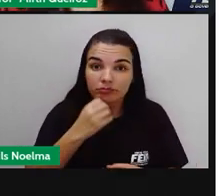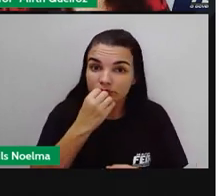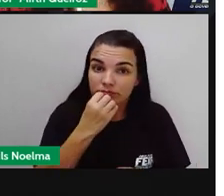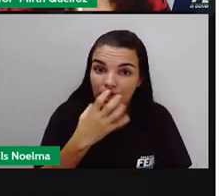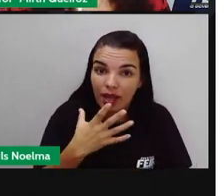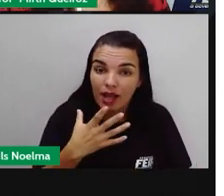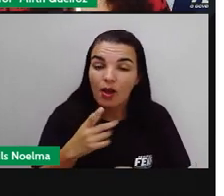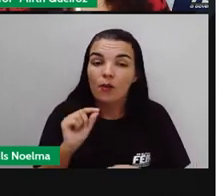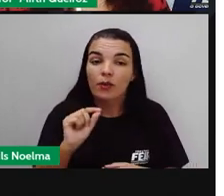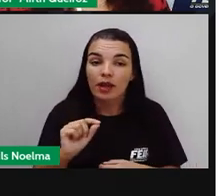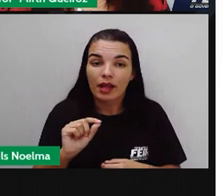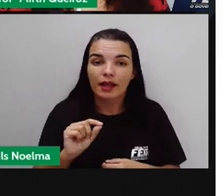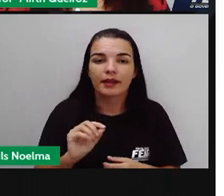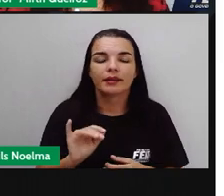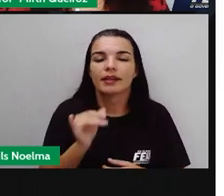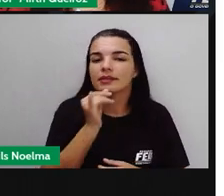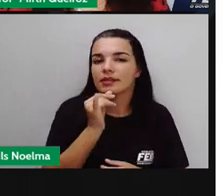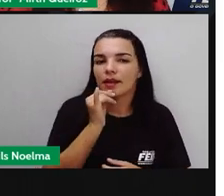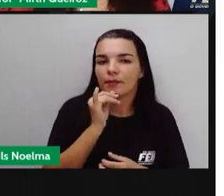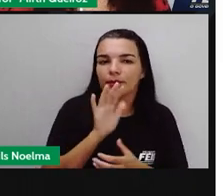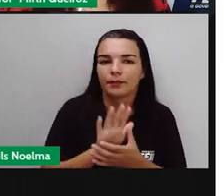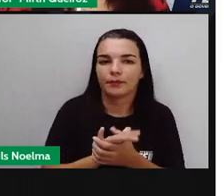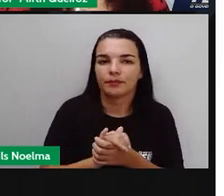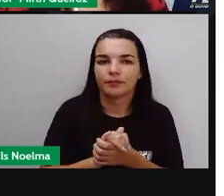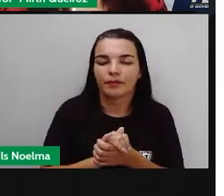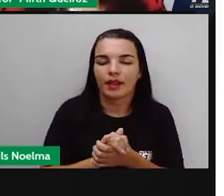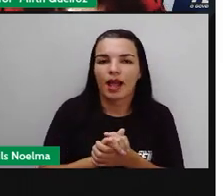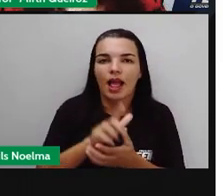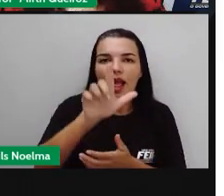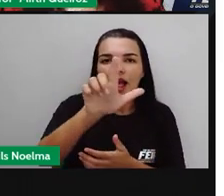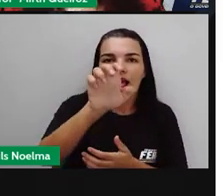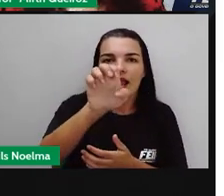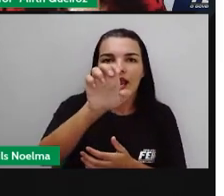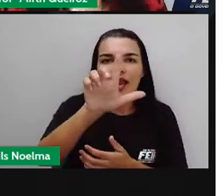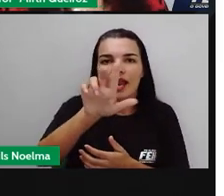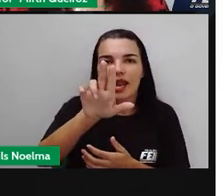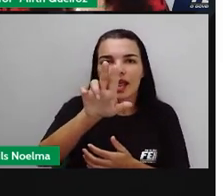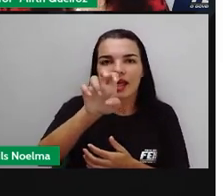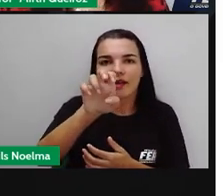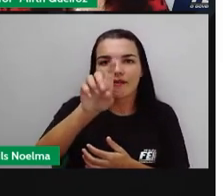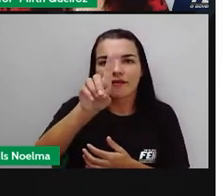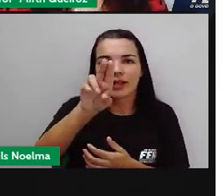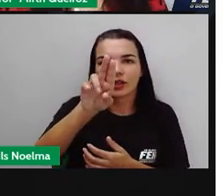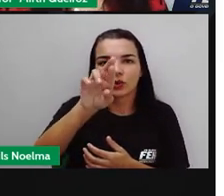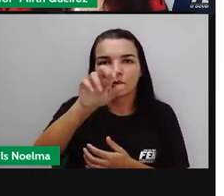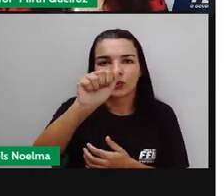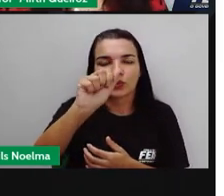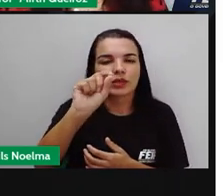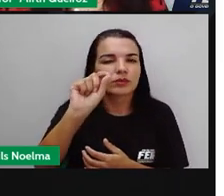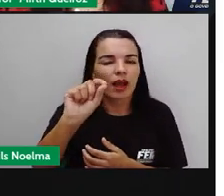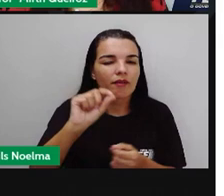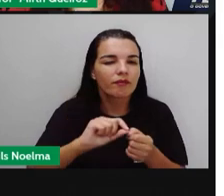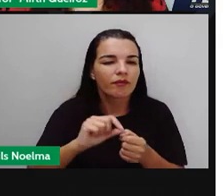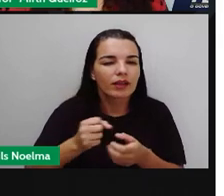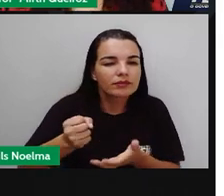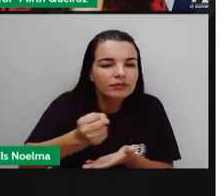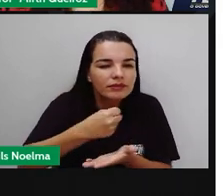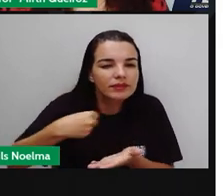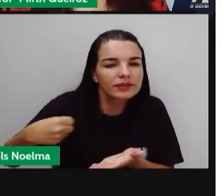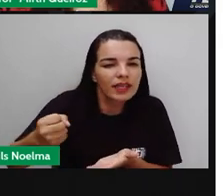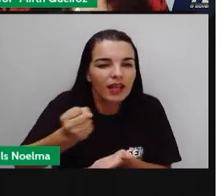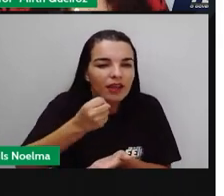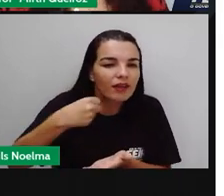úteis, como as bebeduras, né? Que são utilizadas aí para a produção de bebidas